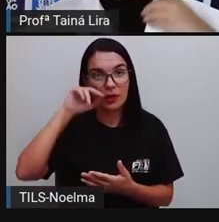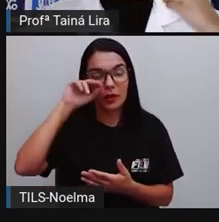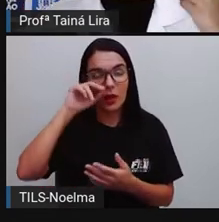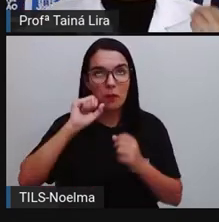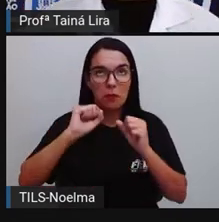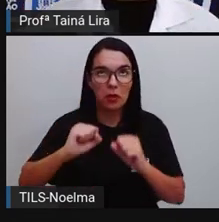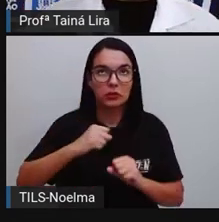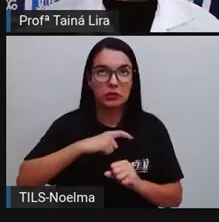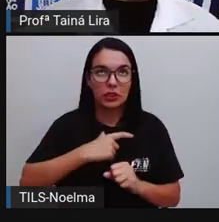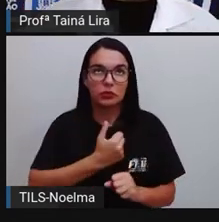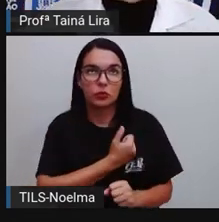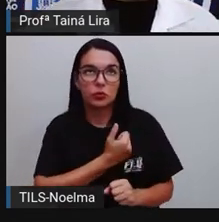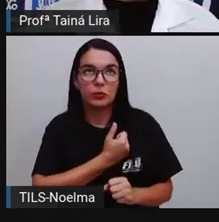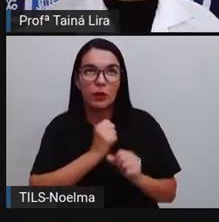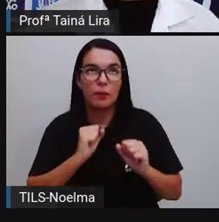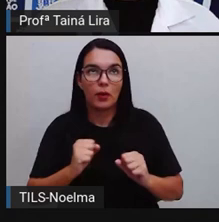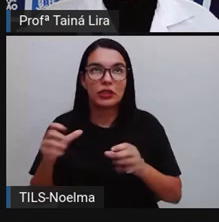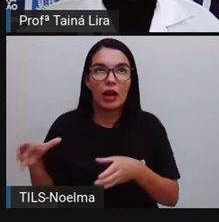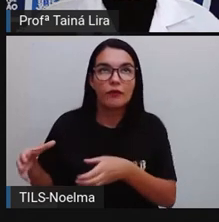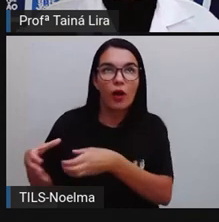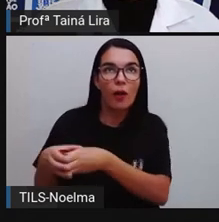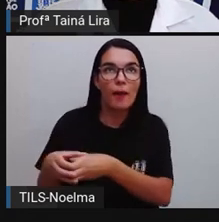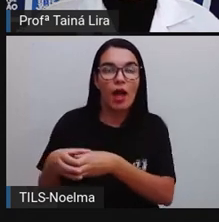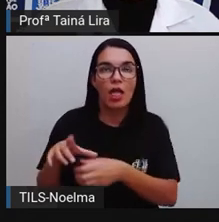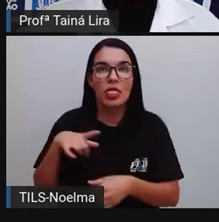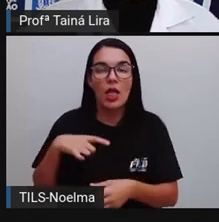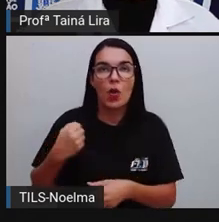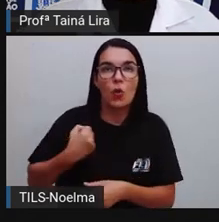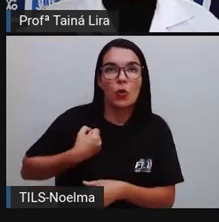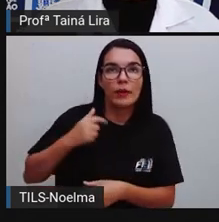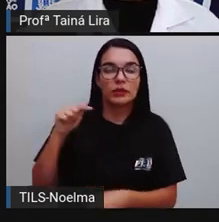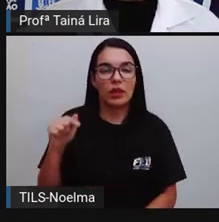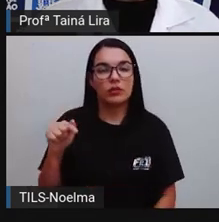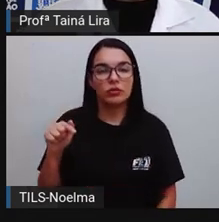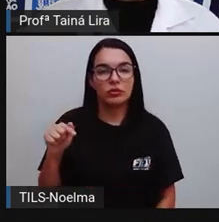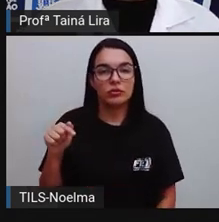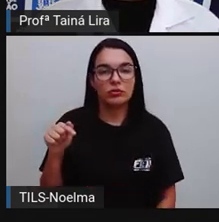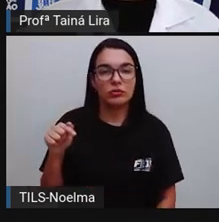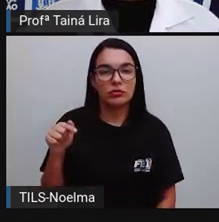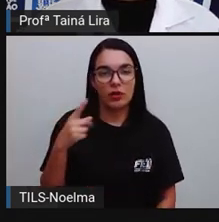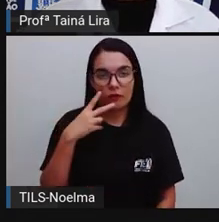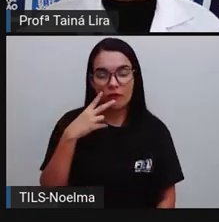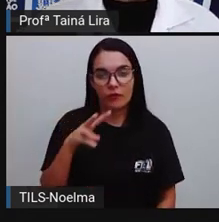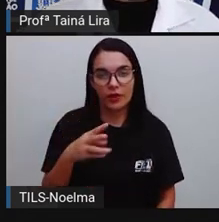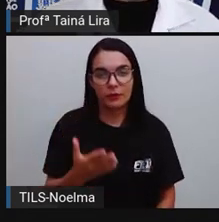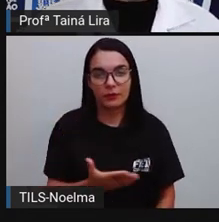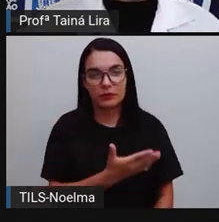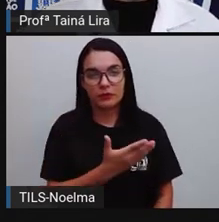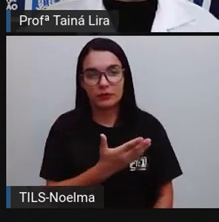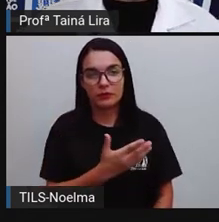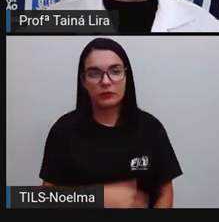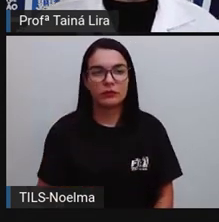são os números que a gente pode formar com o algarismo 7? Vamos ver aqui.